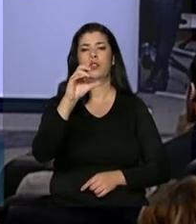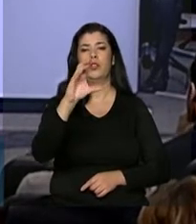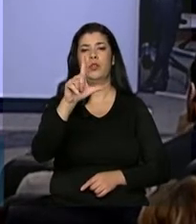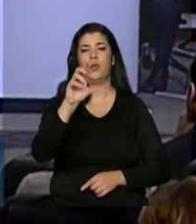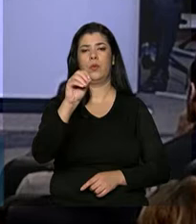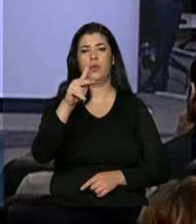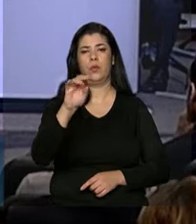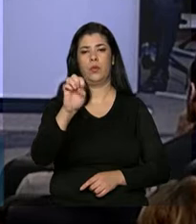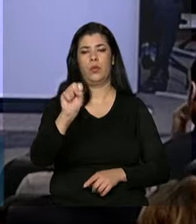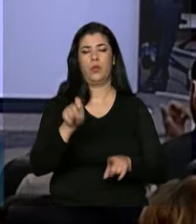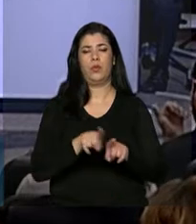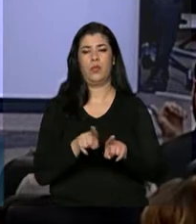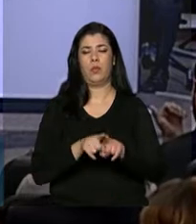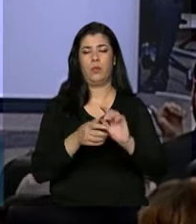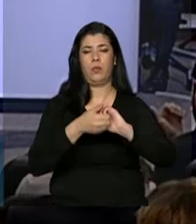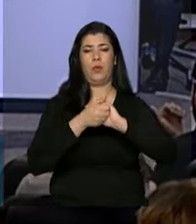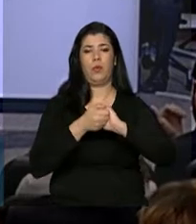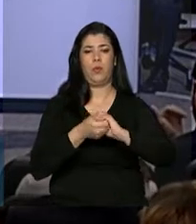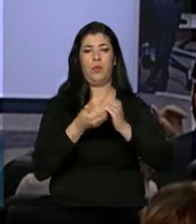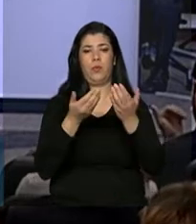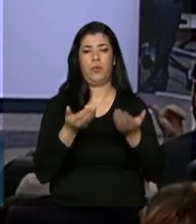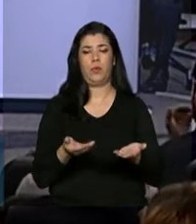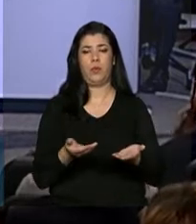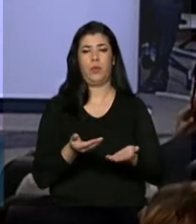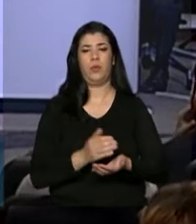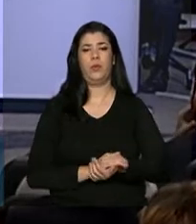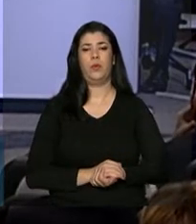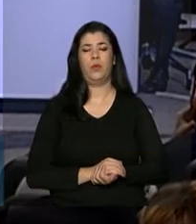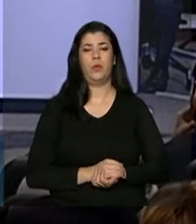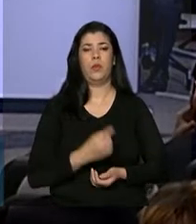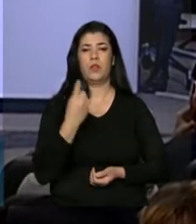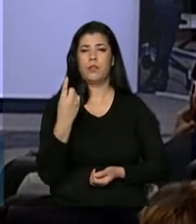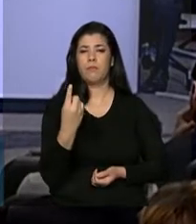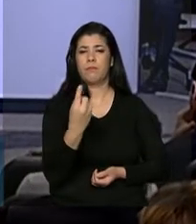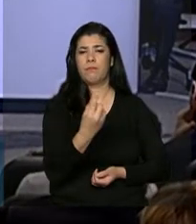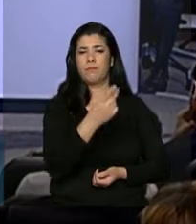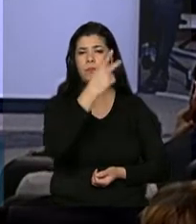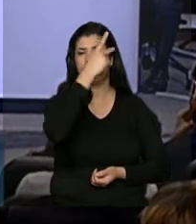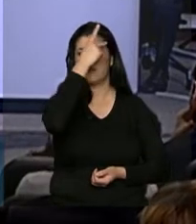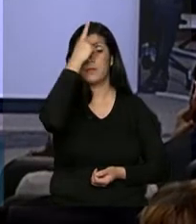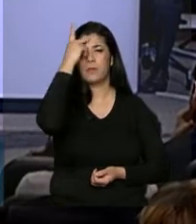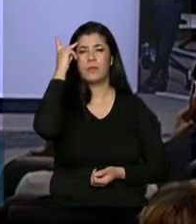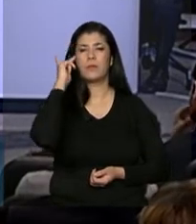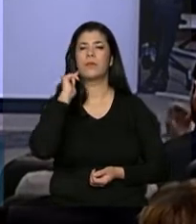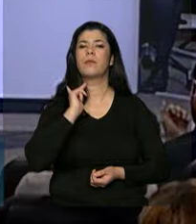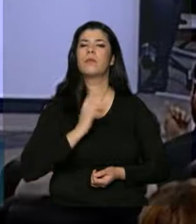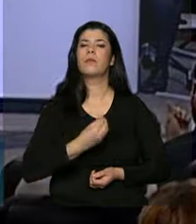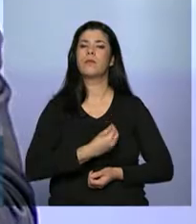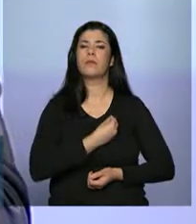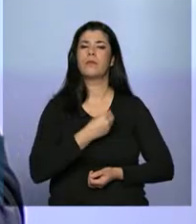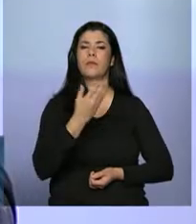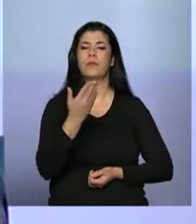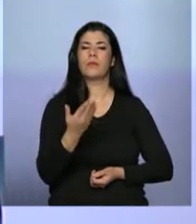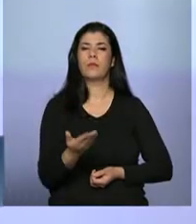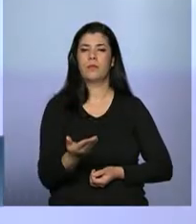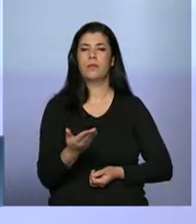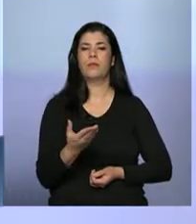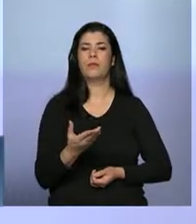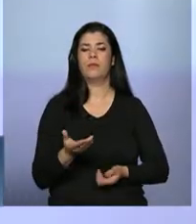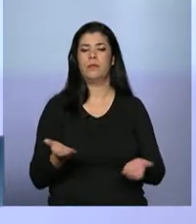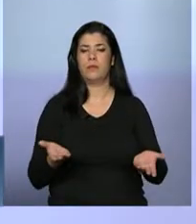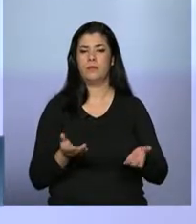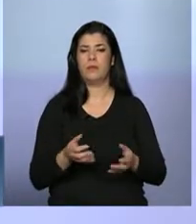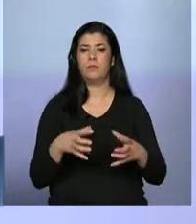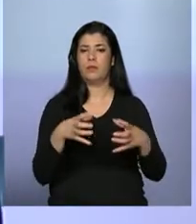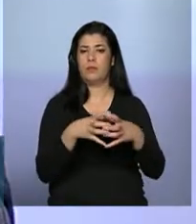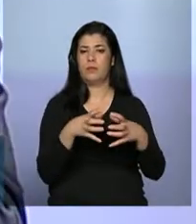mas quero também cumprimentar a cada um e a cada uma dos membros e membros do